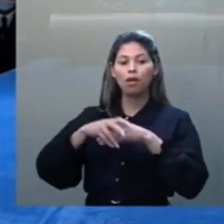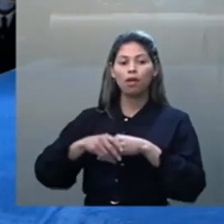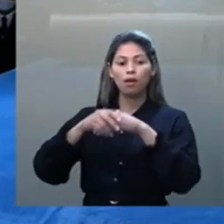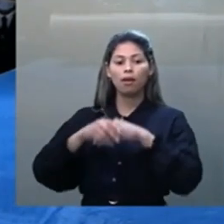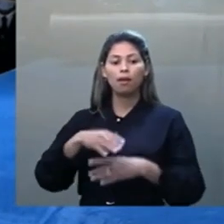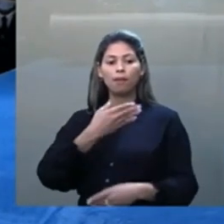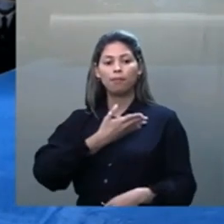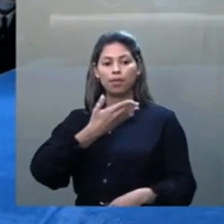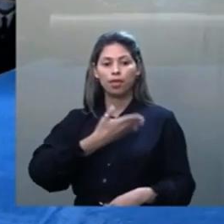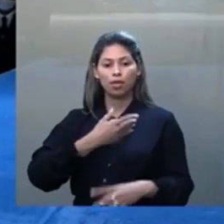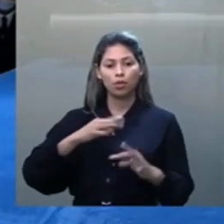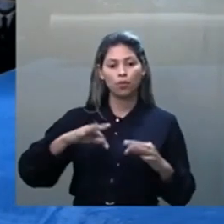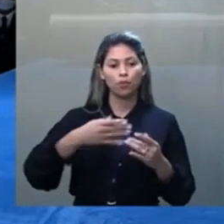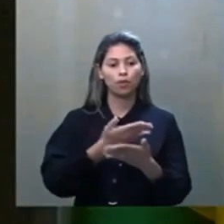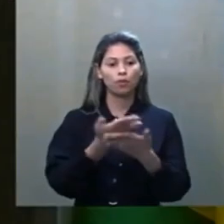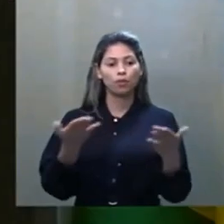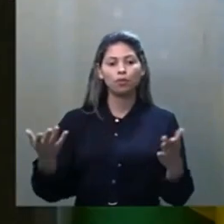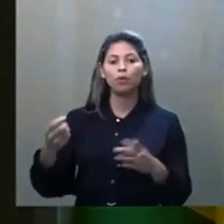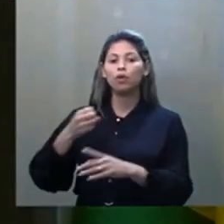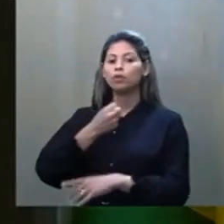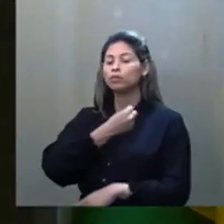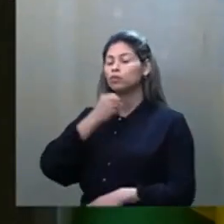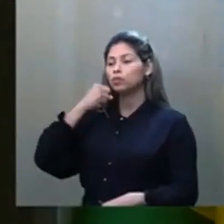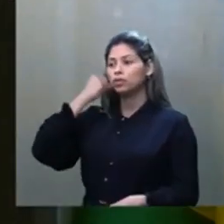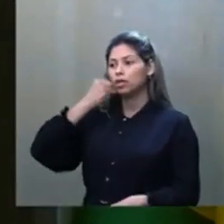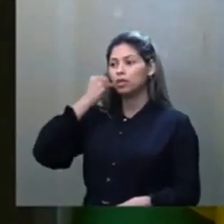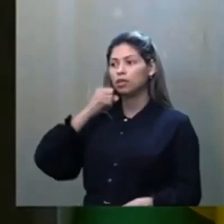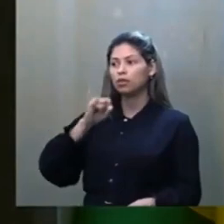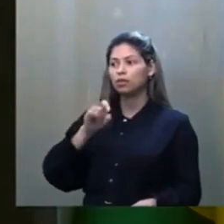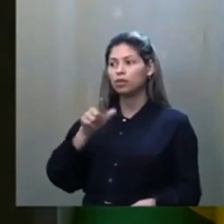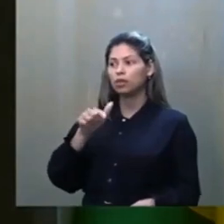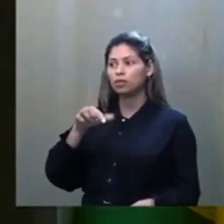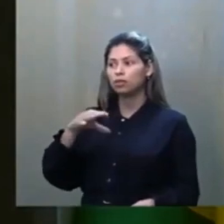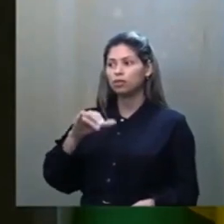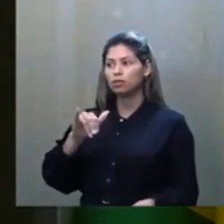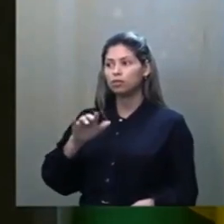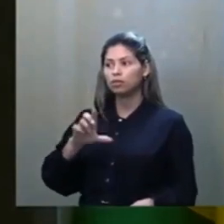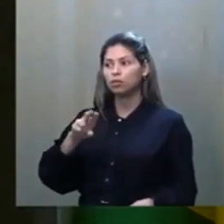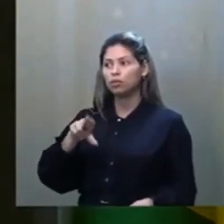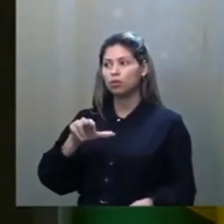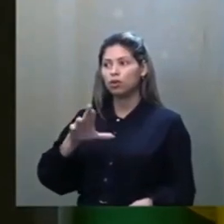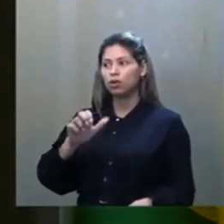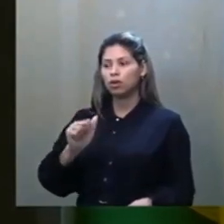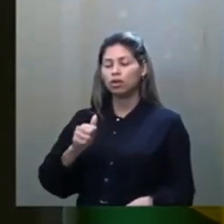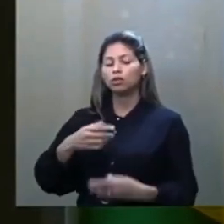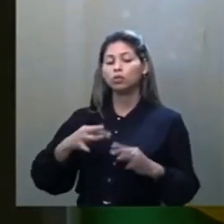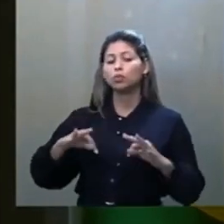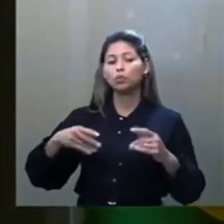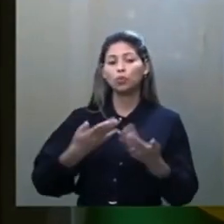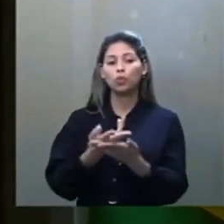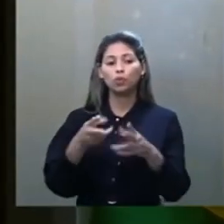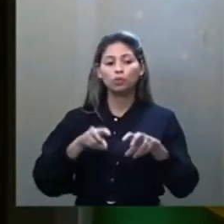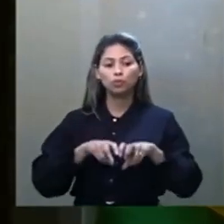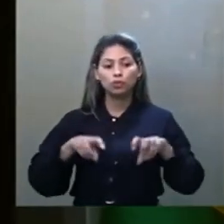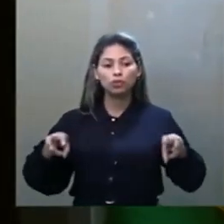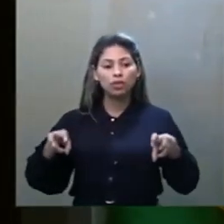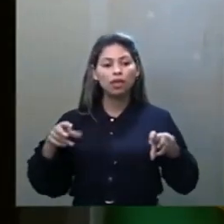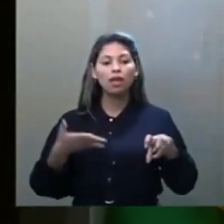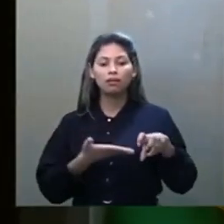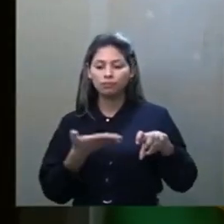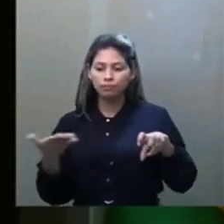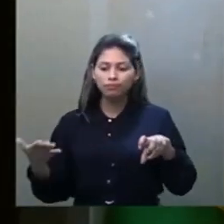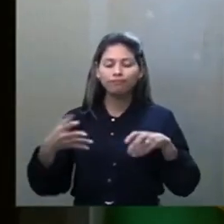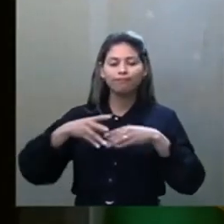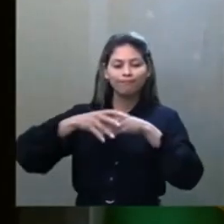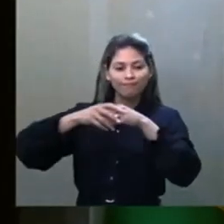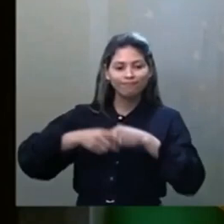caríssimo senador Issa e Lucas, todos os da mesa, que eu gostaria de saudar na pessoa da